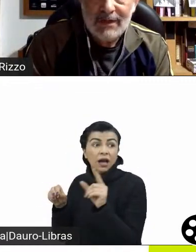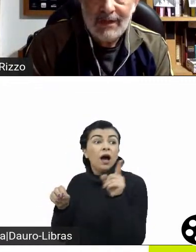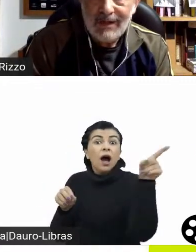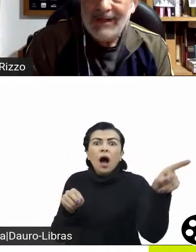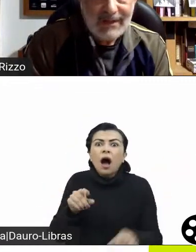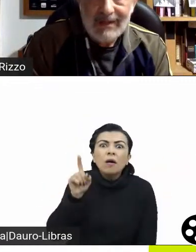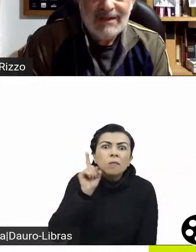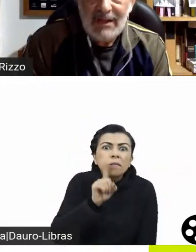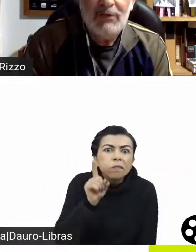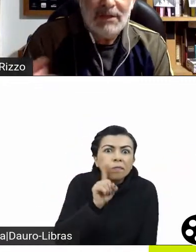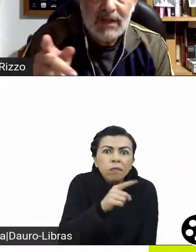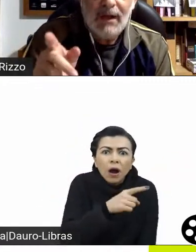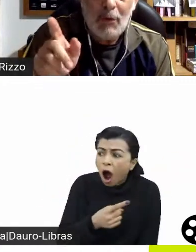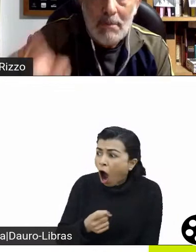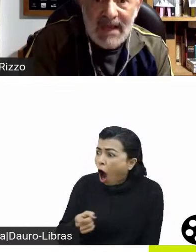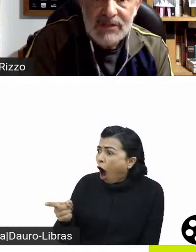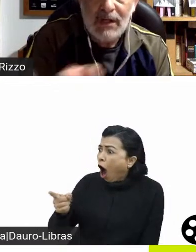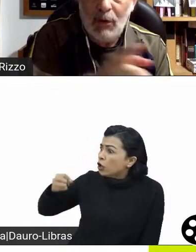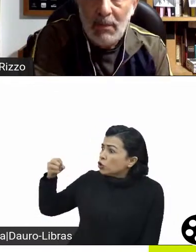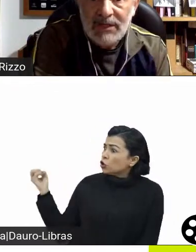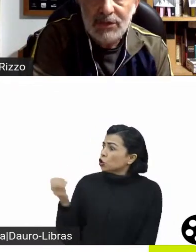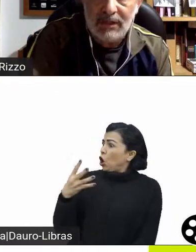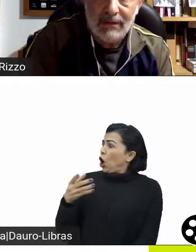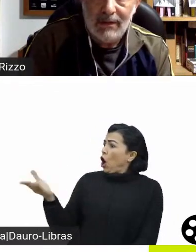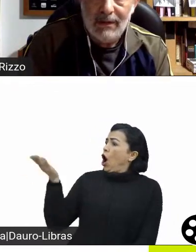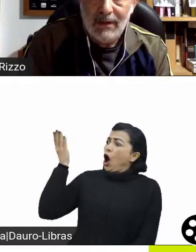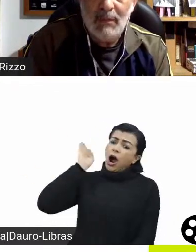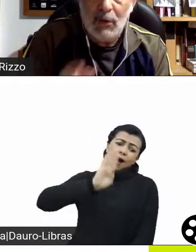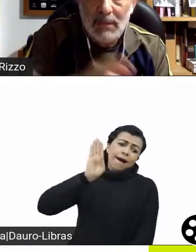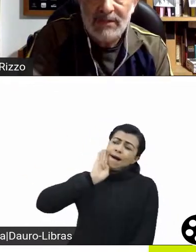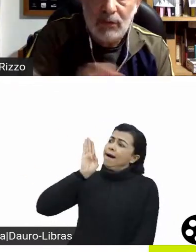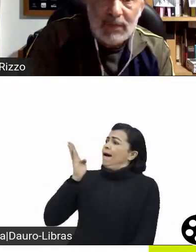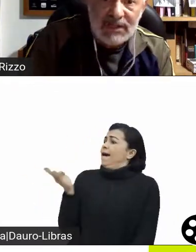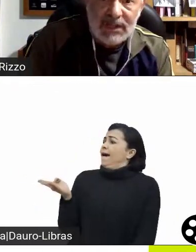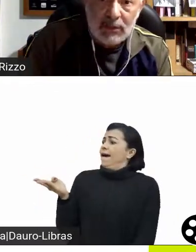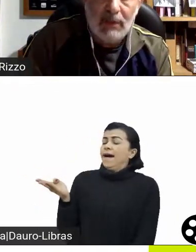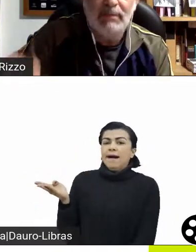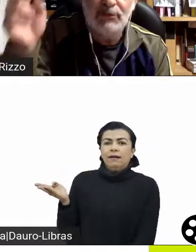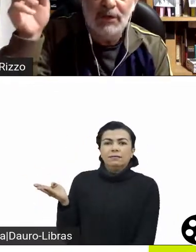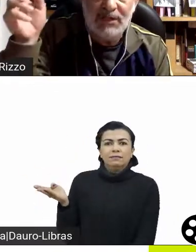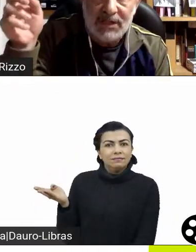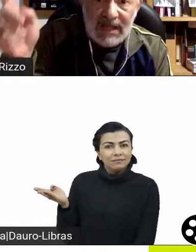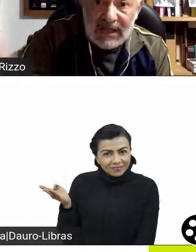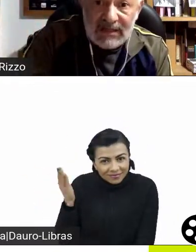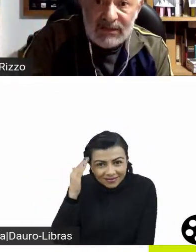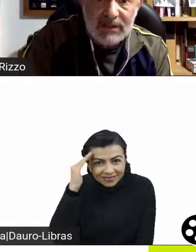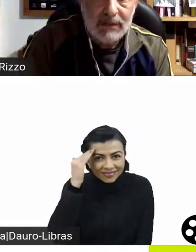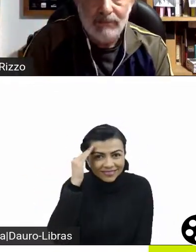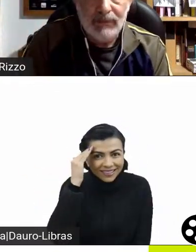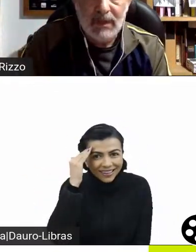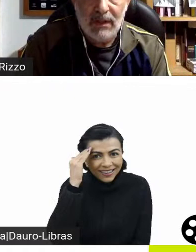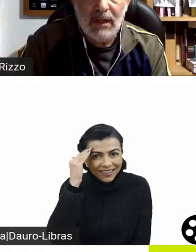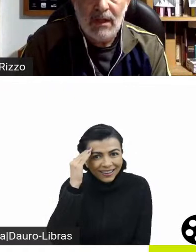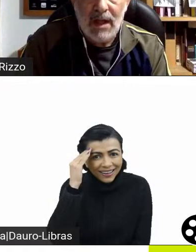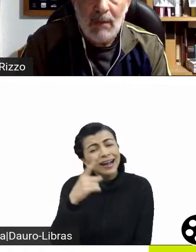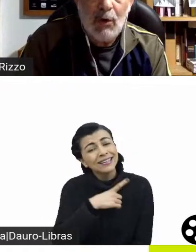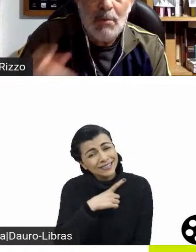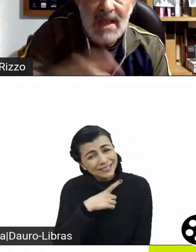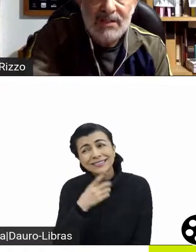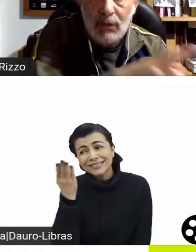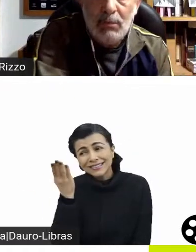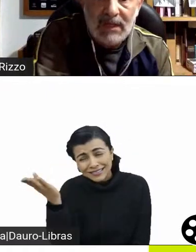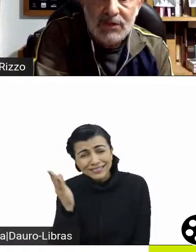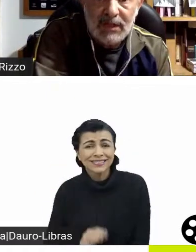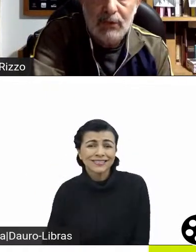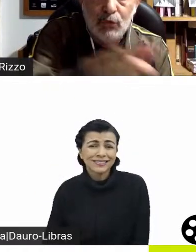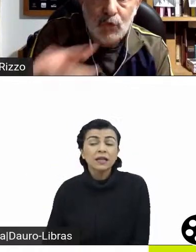Nossa, que incrível essa comédia romântica. É uma comédia romântica em que o personagem tem câncer, né, é uma